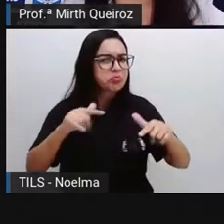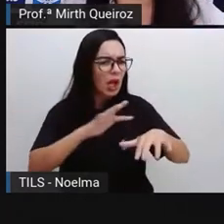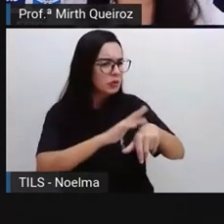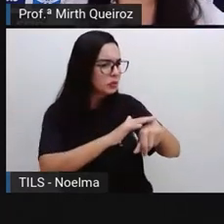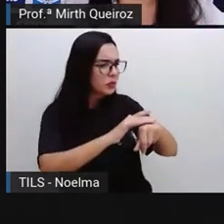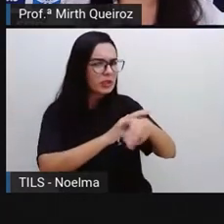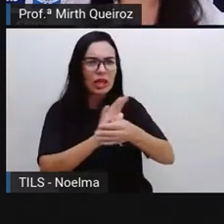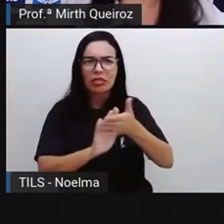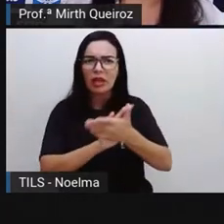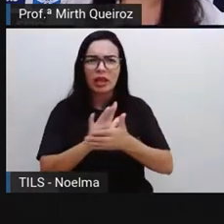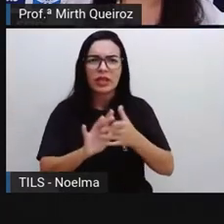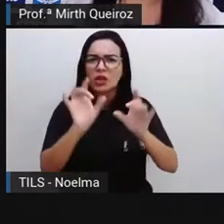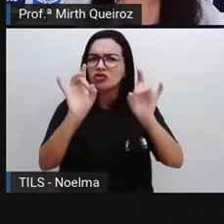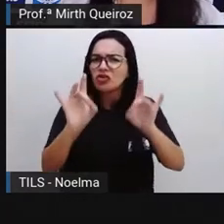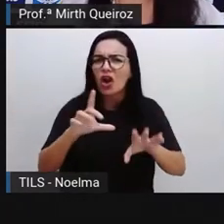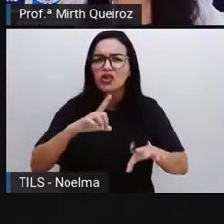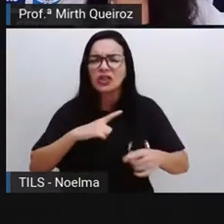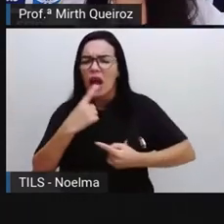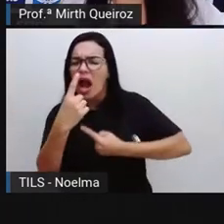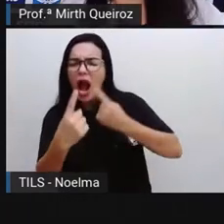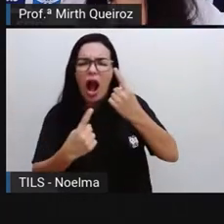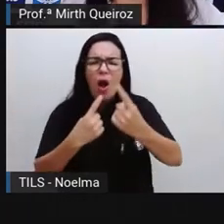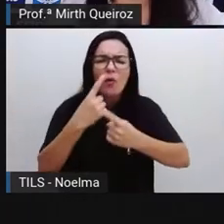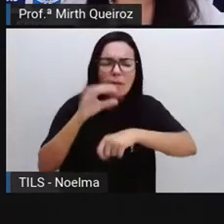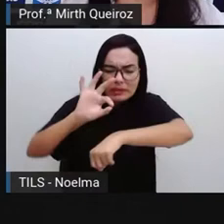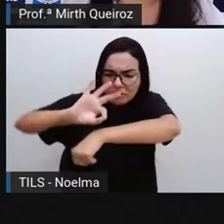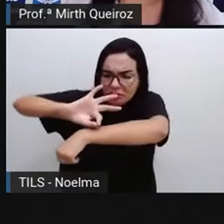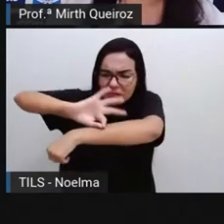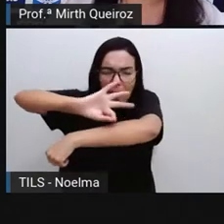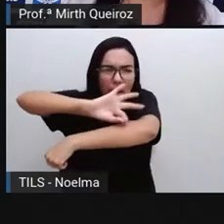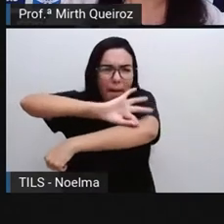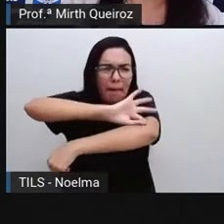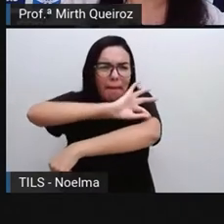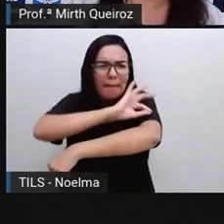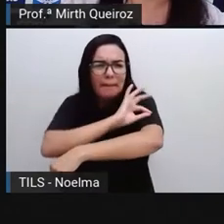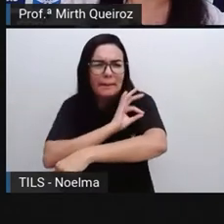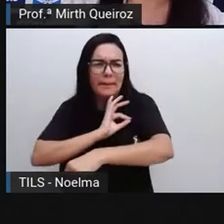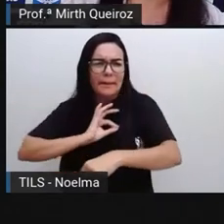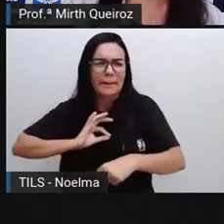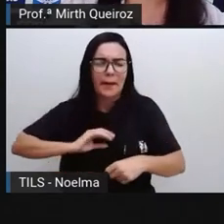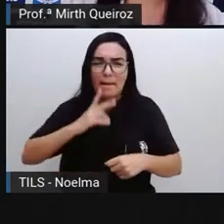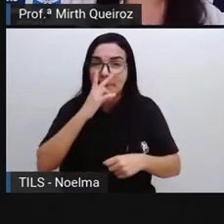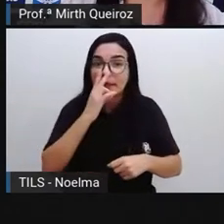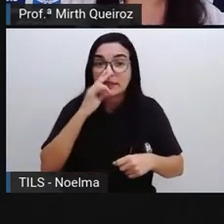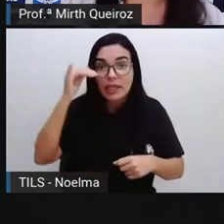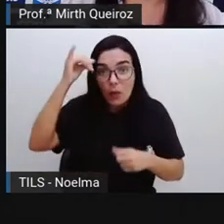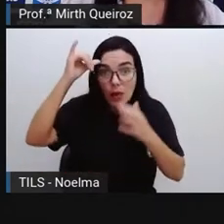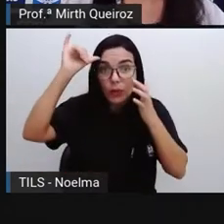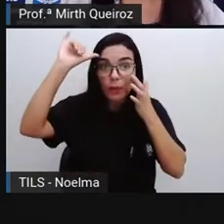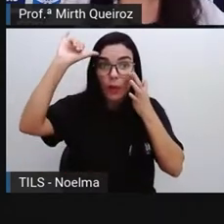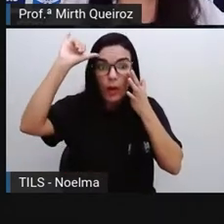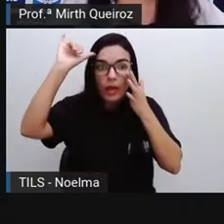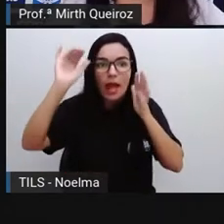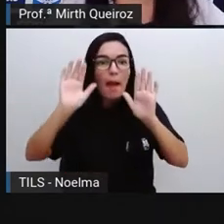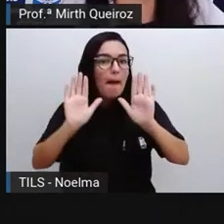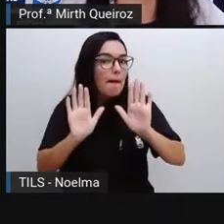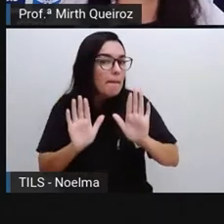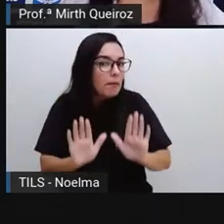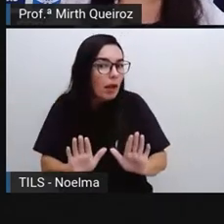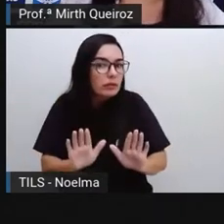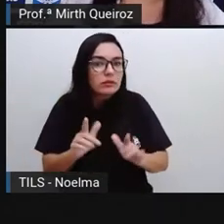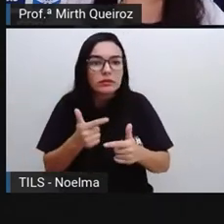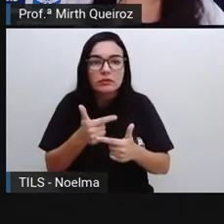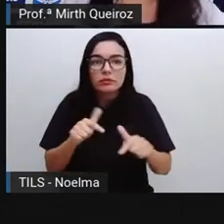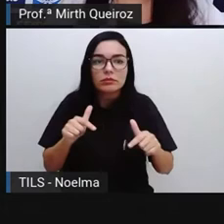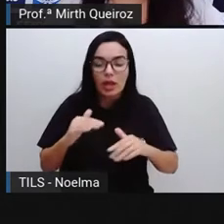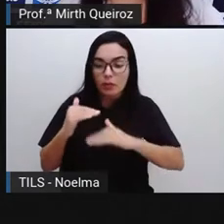Apenas apresentavam algumas feridas que eram semelhantes do gado, né? E assim, o